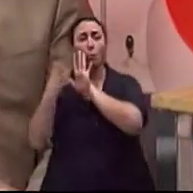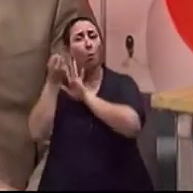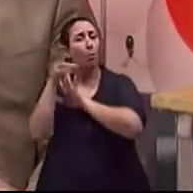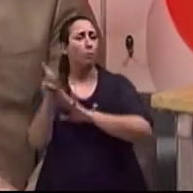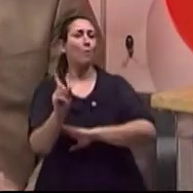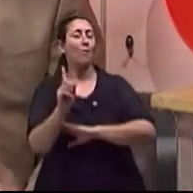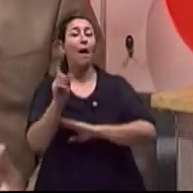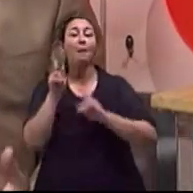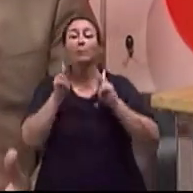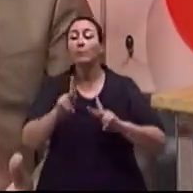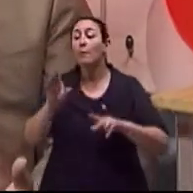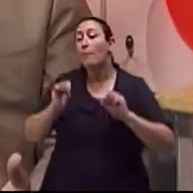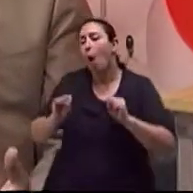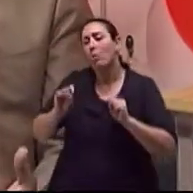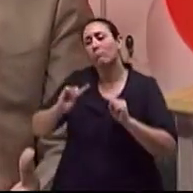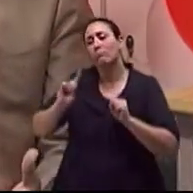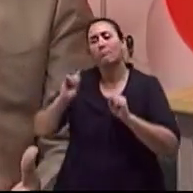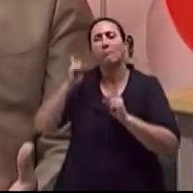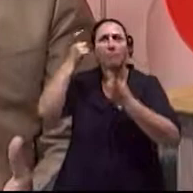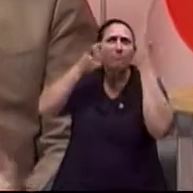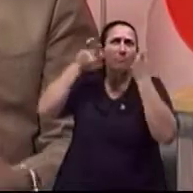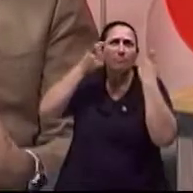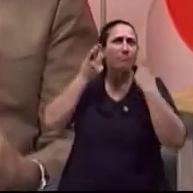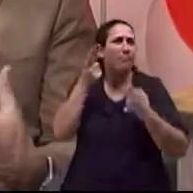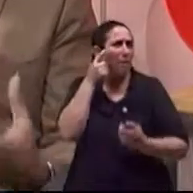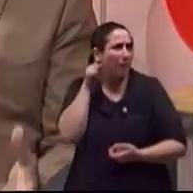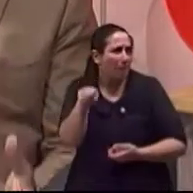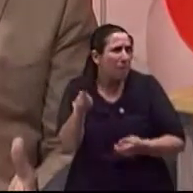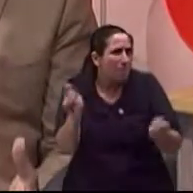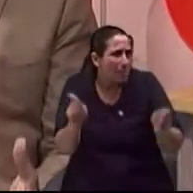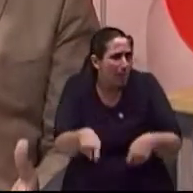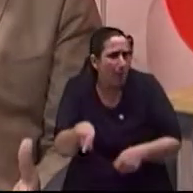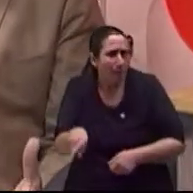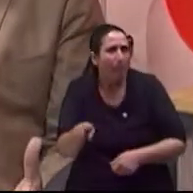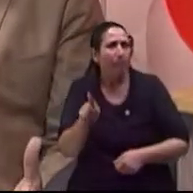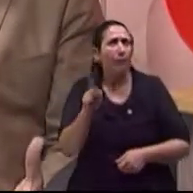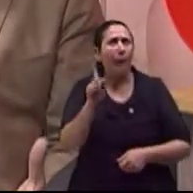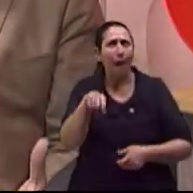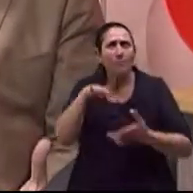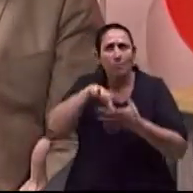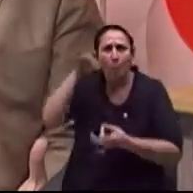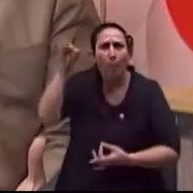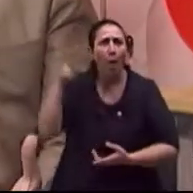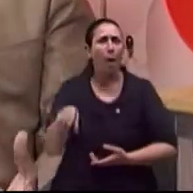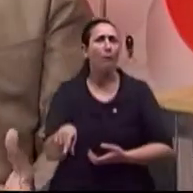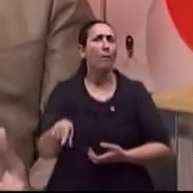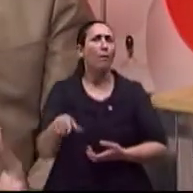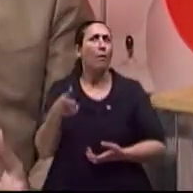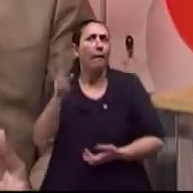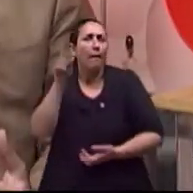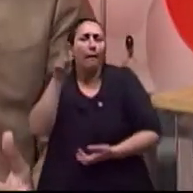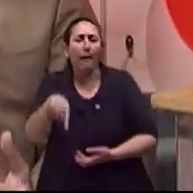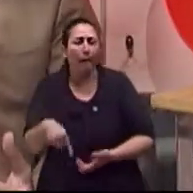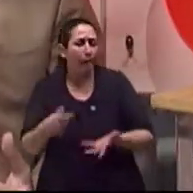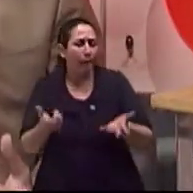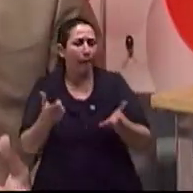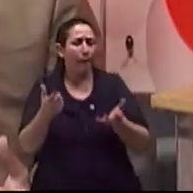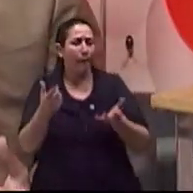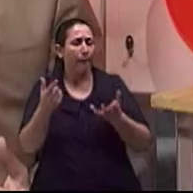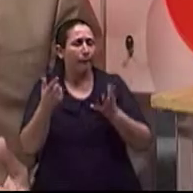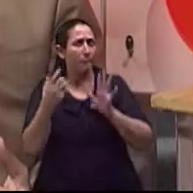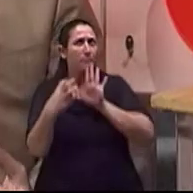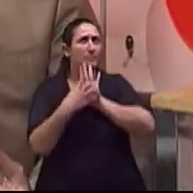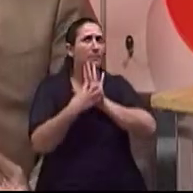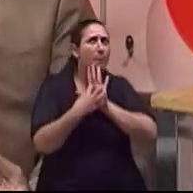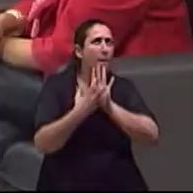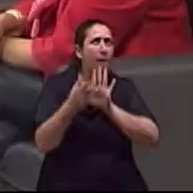isso Eu não estou nem um pouco preocupado em explicar se isto realmente é uma questão espiritual Perfeito Se isso é uma questão simbólica Mas